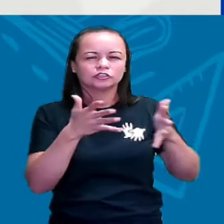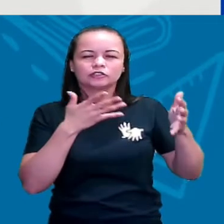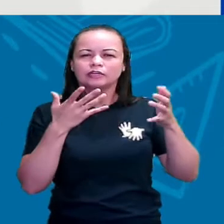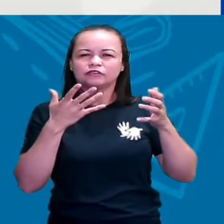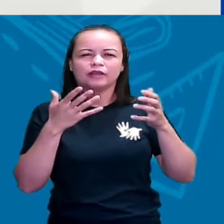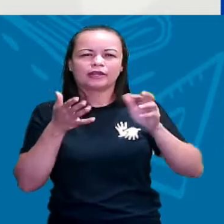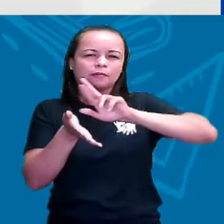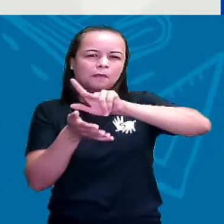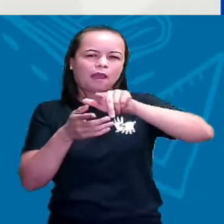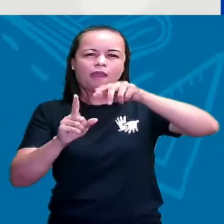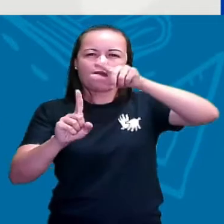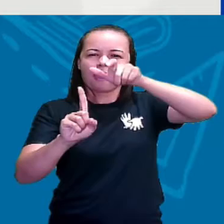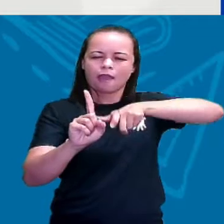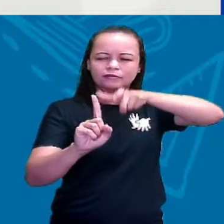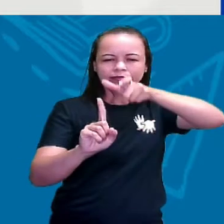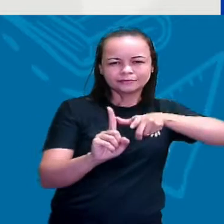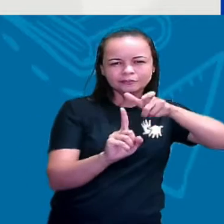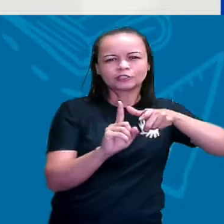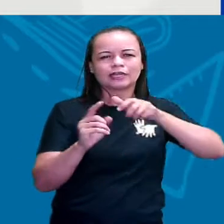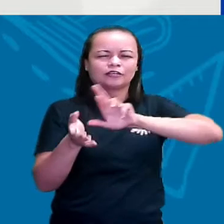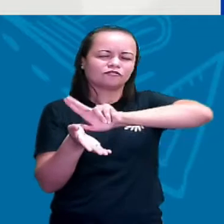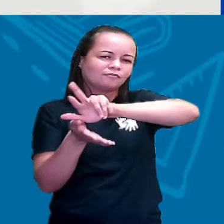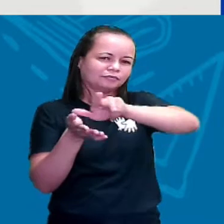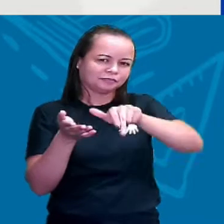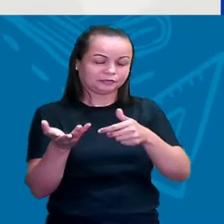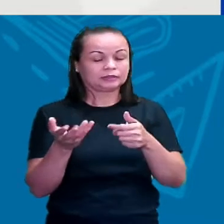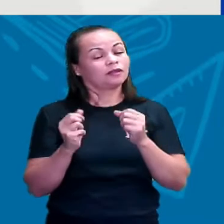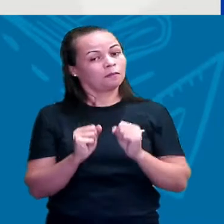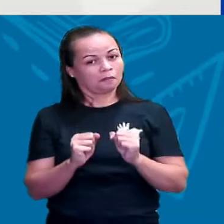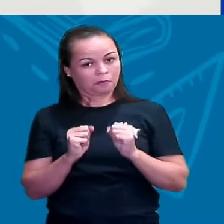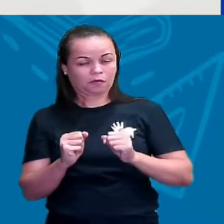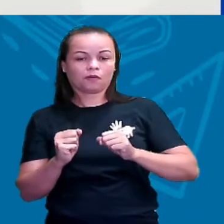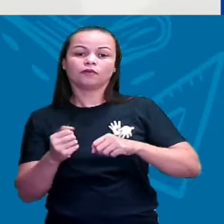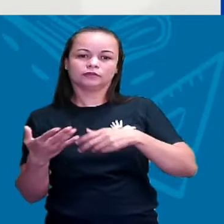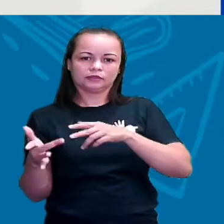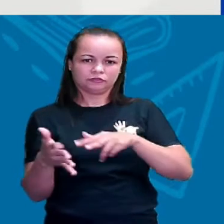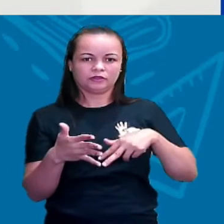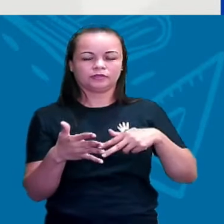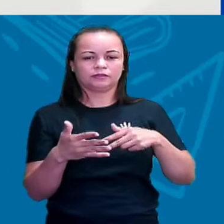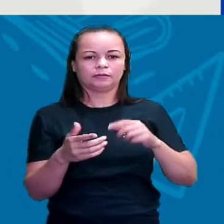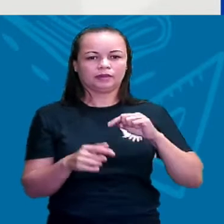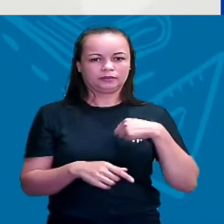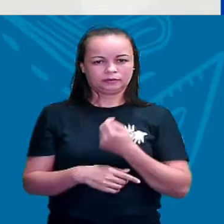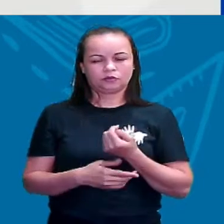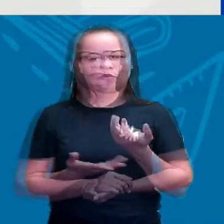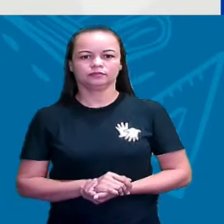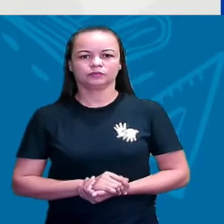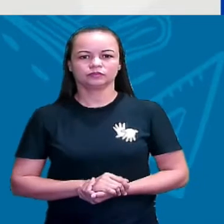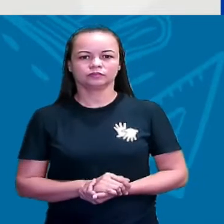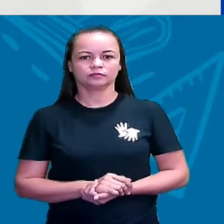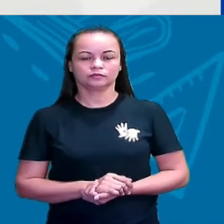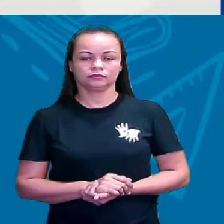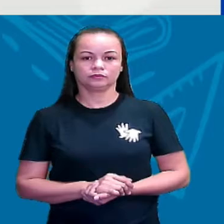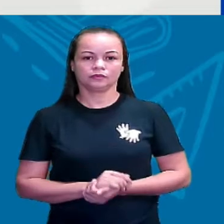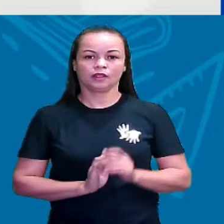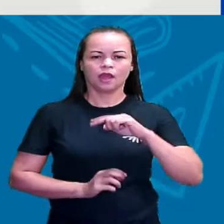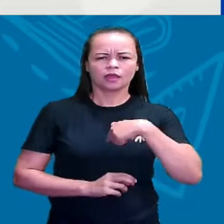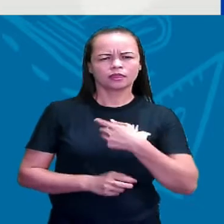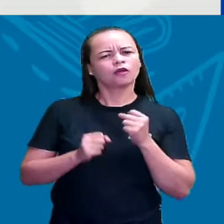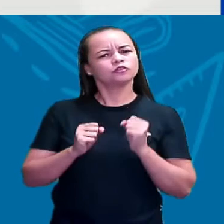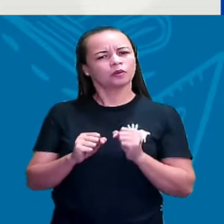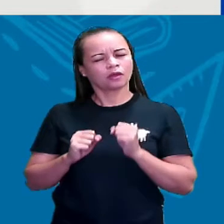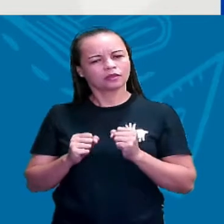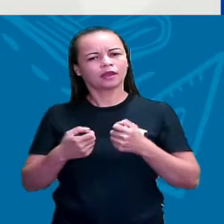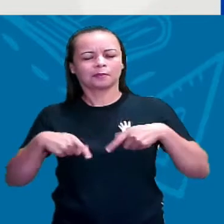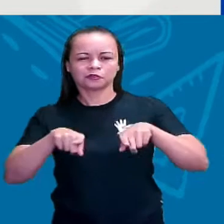personagens, né? Então, a leitura pode ser feita para a gente se divertir. Nós podemos também